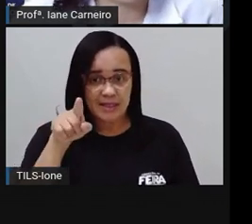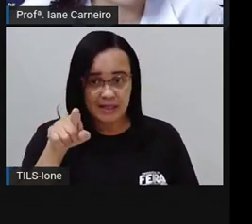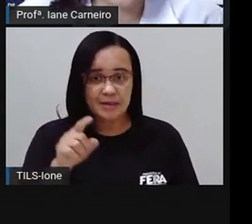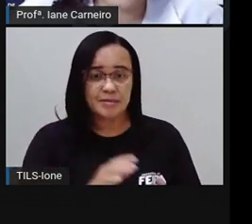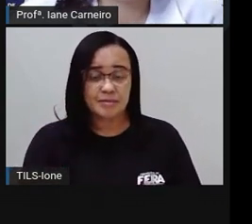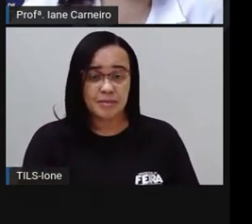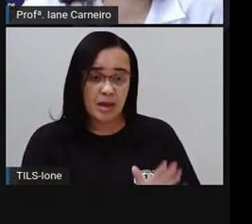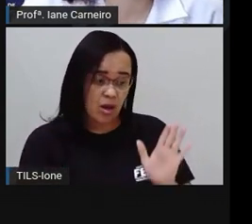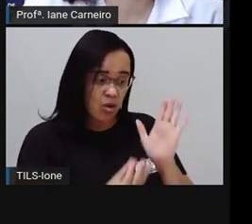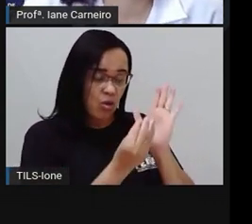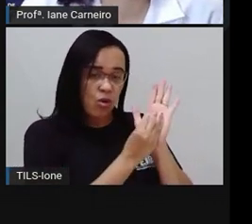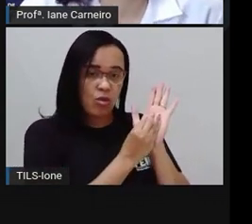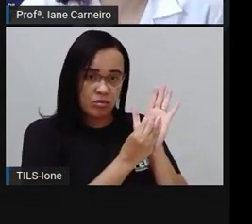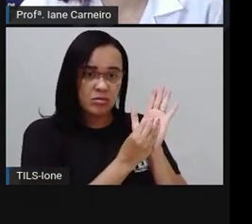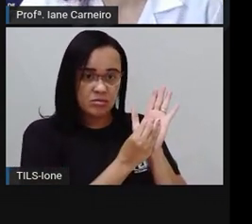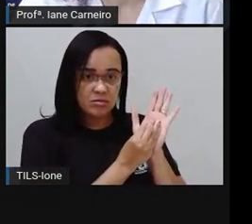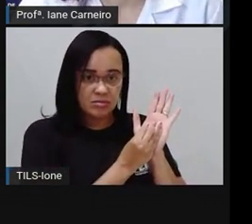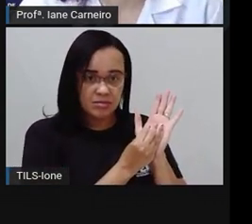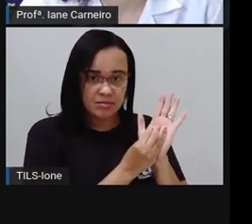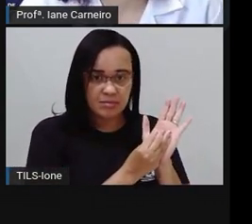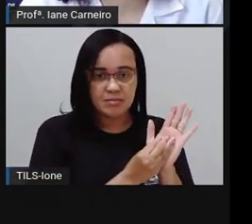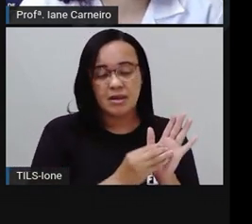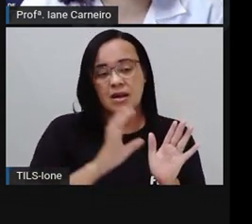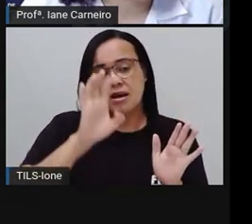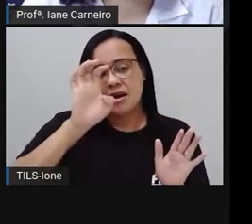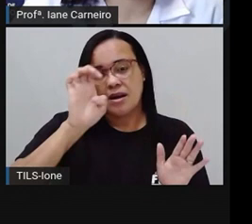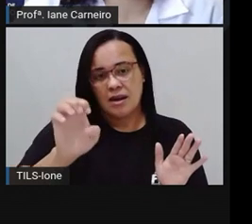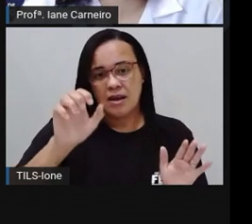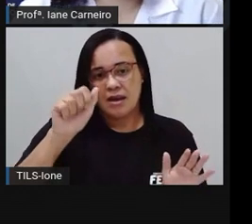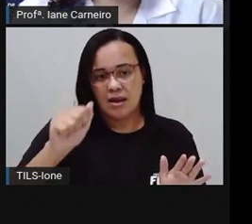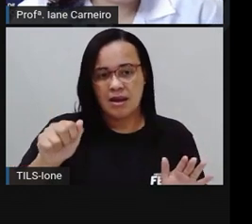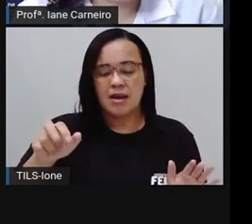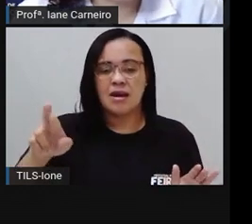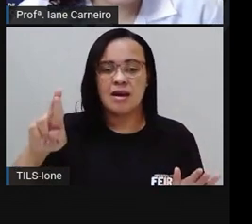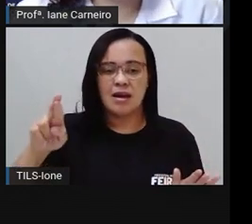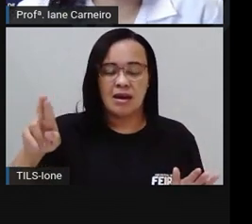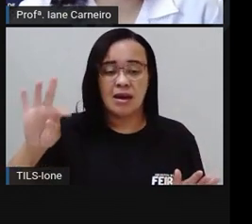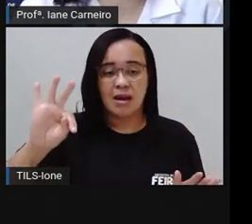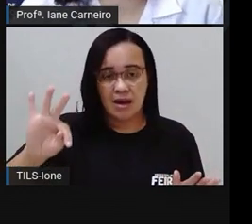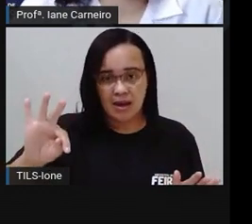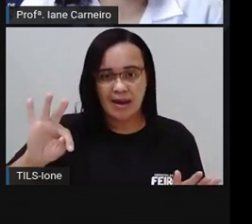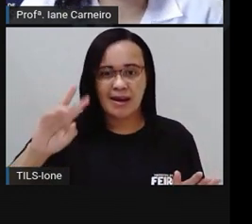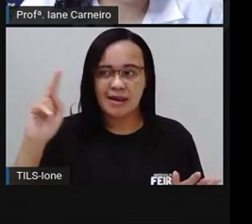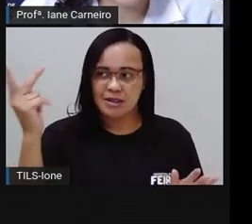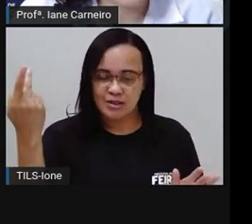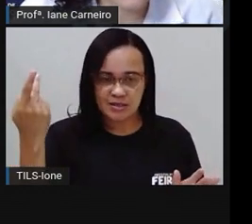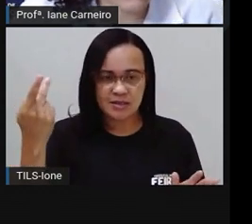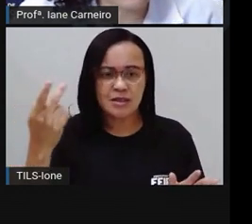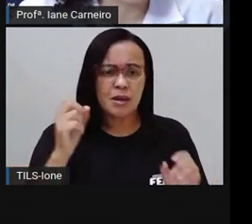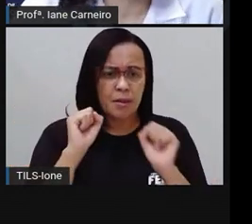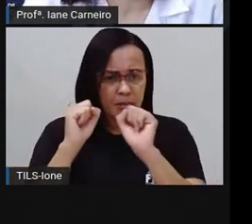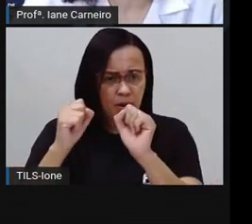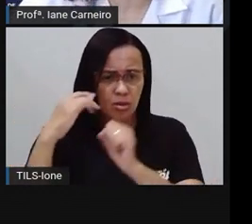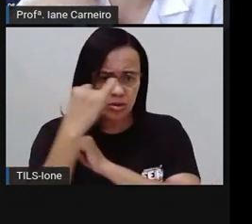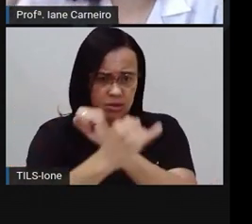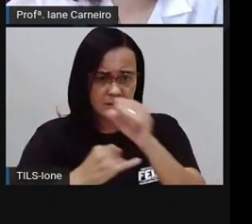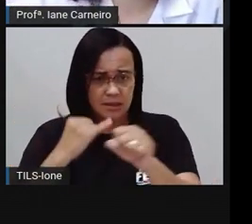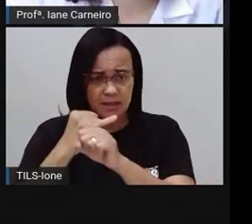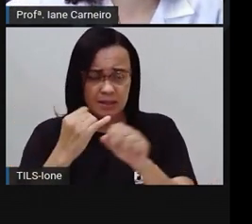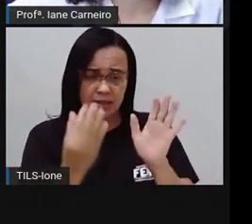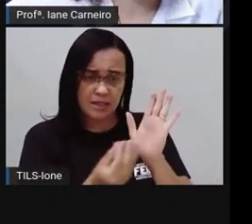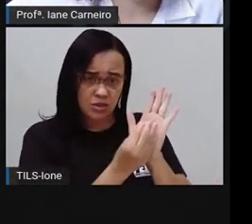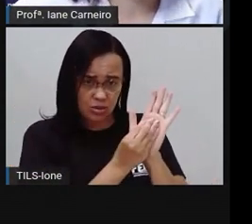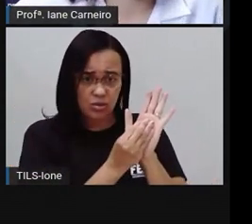humanas e da natureza, para a gente explorar o planeta Terra, né? Então, a gente vai nesse aplicativo para a gente